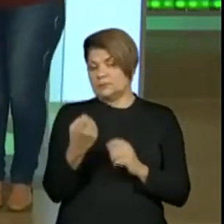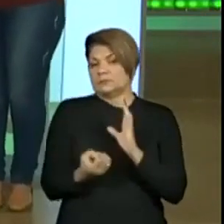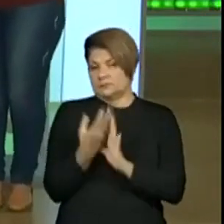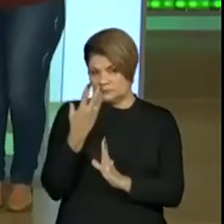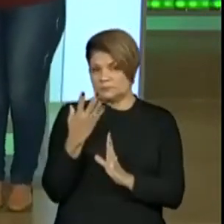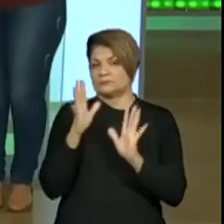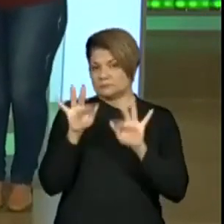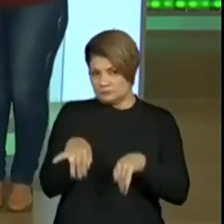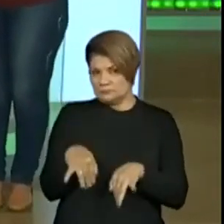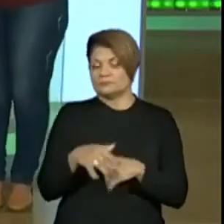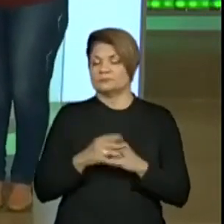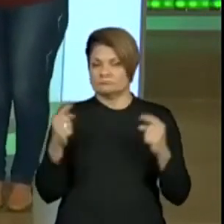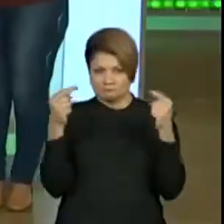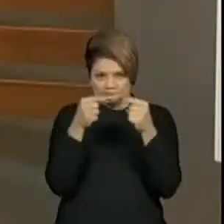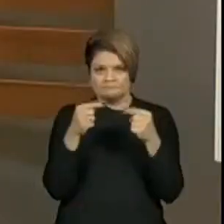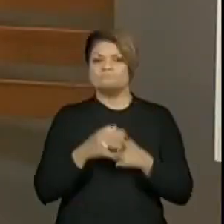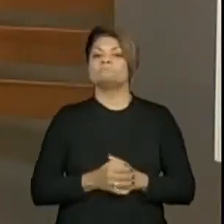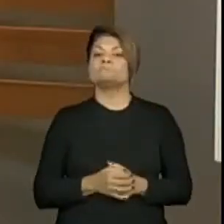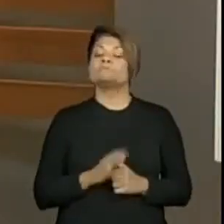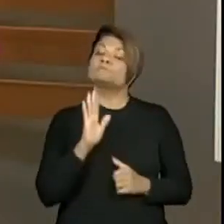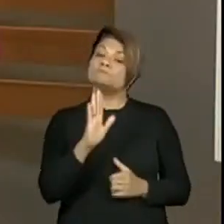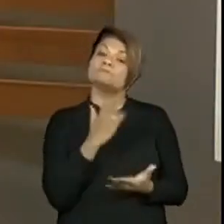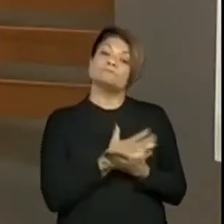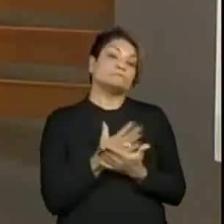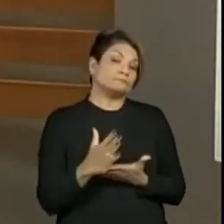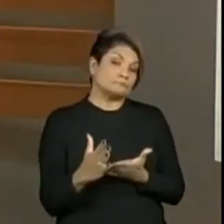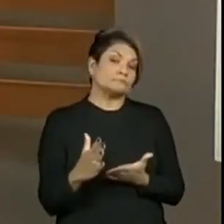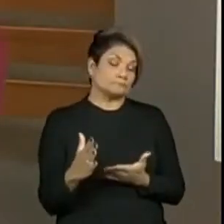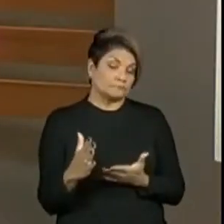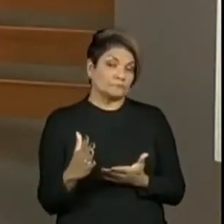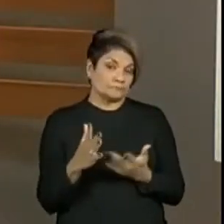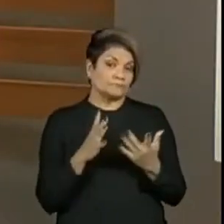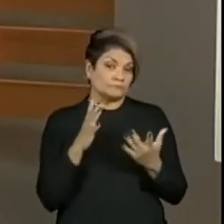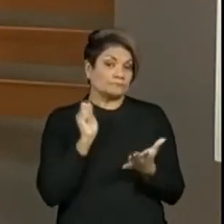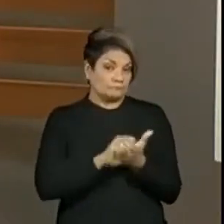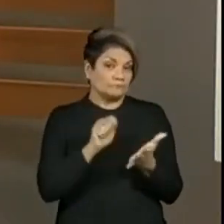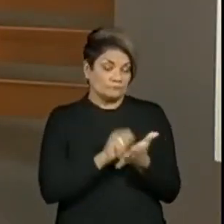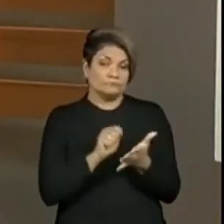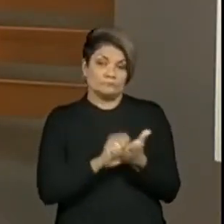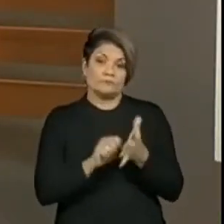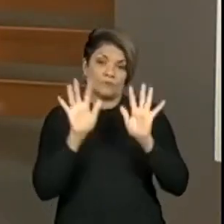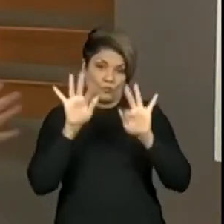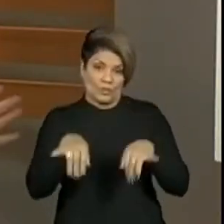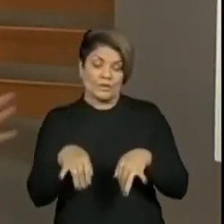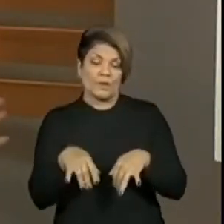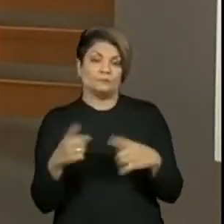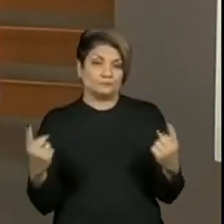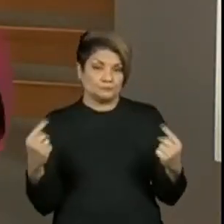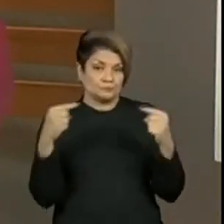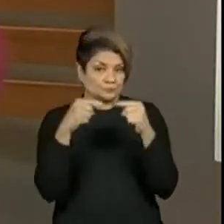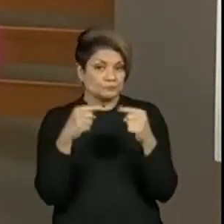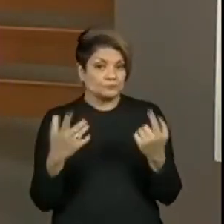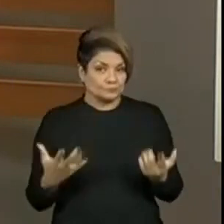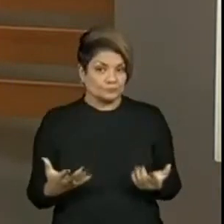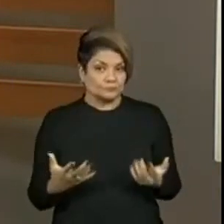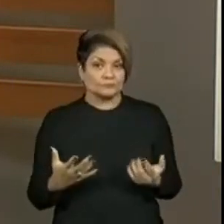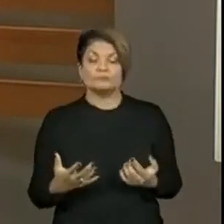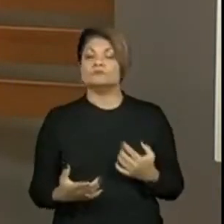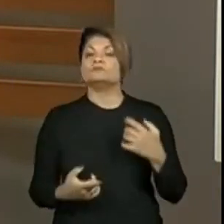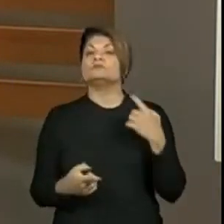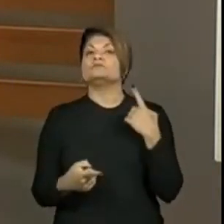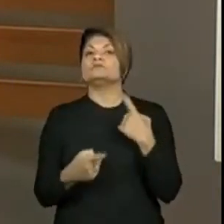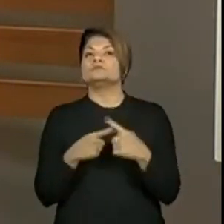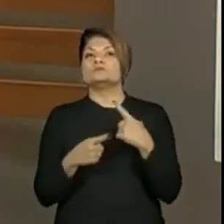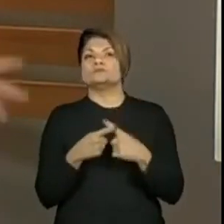E também a questão da gente conhecer para começar a dar o final coerente e usar a imaginação de forma coerente. Porque, às vezes, eu não consigo